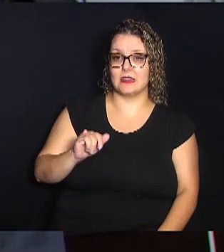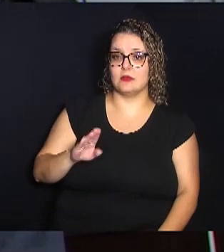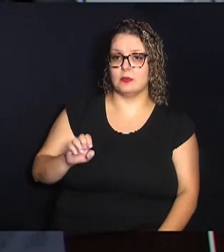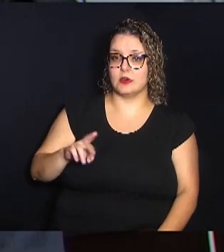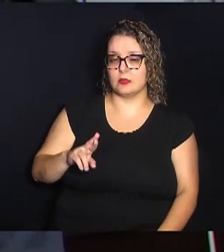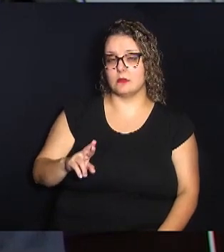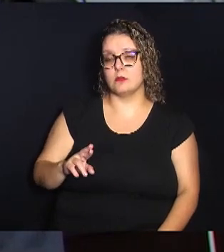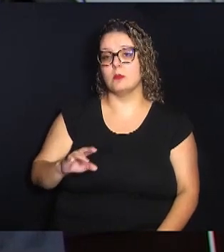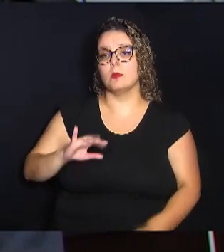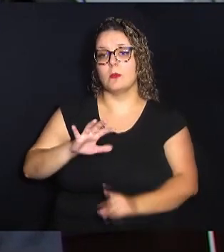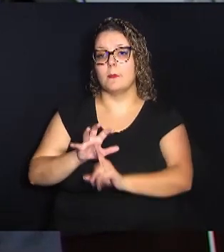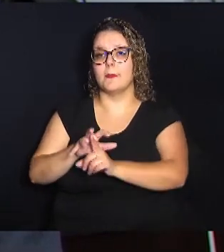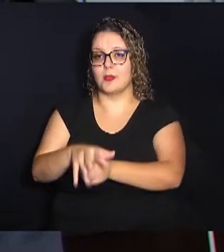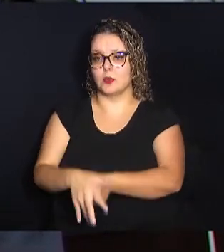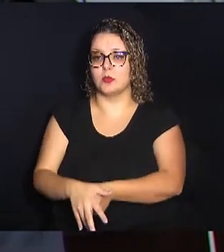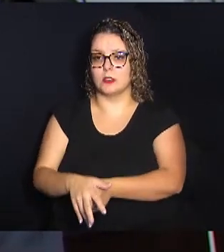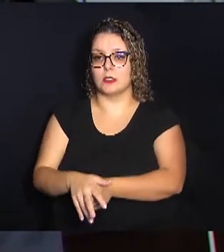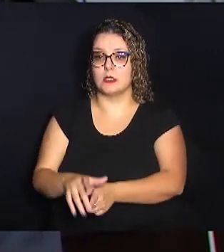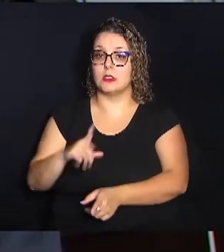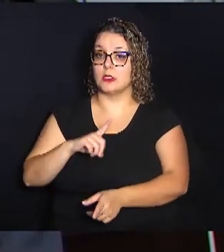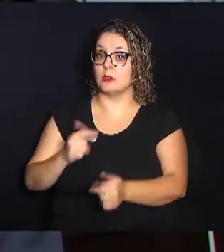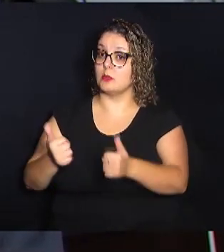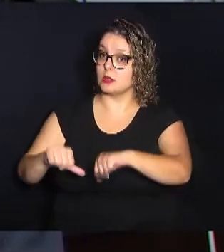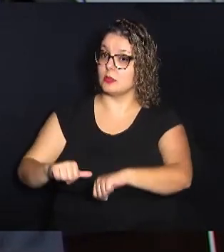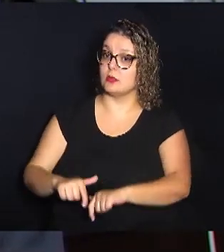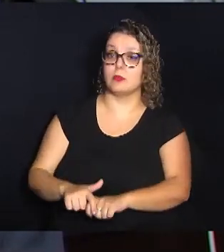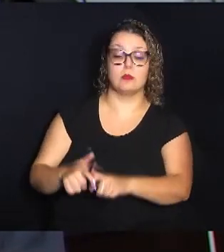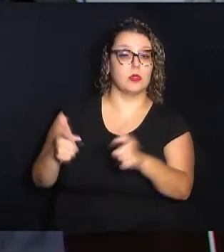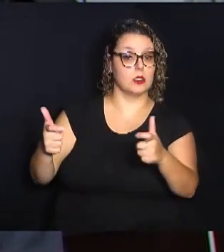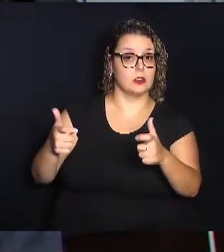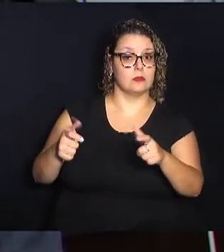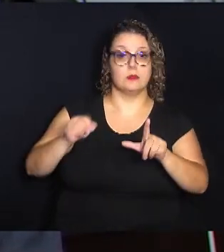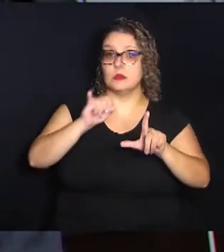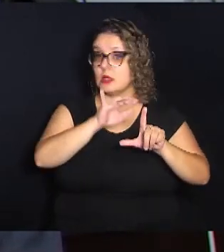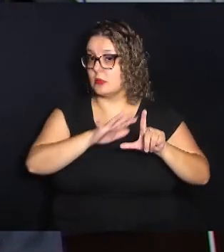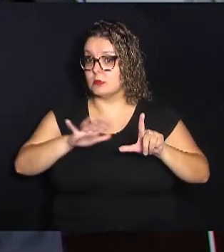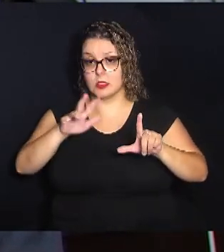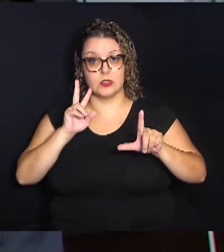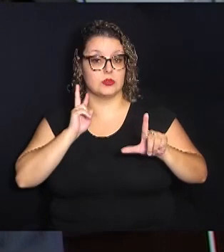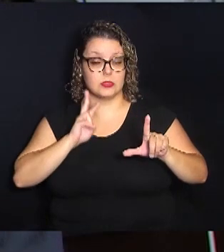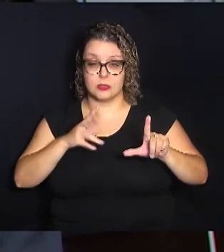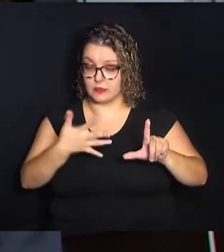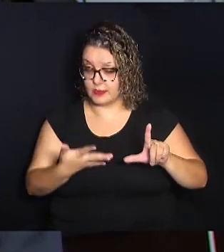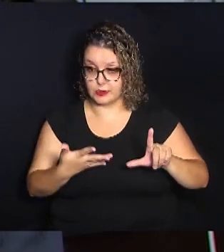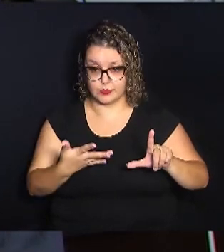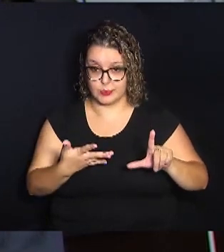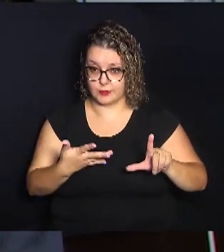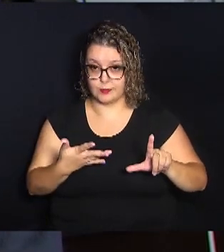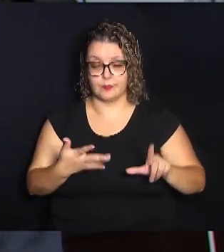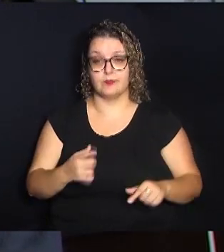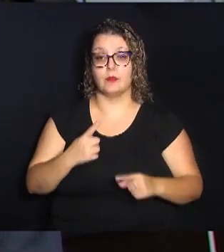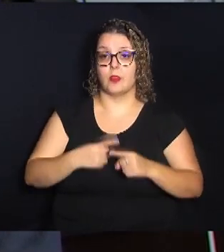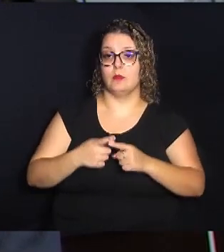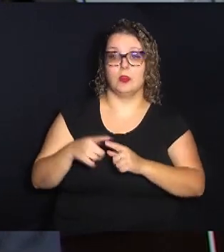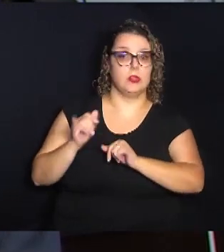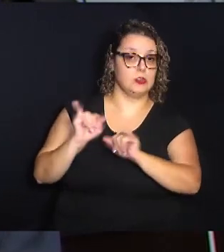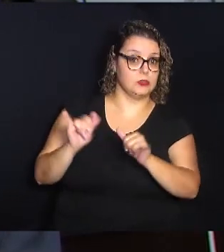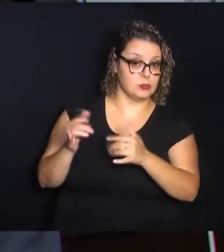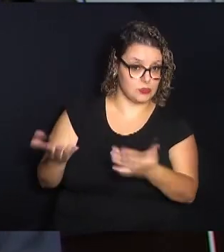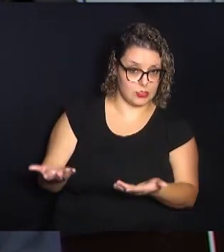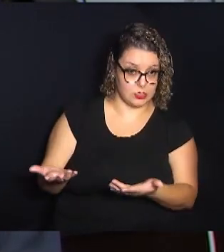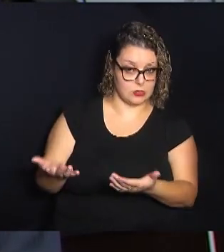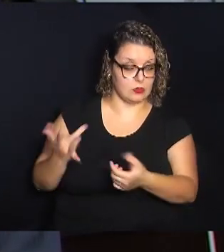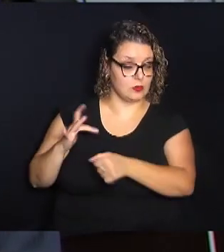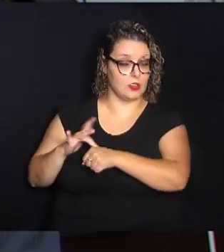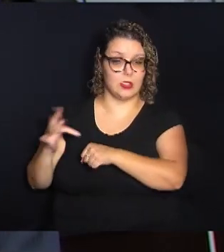maior nos danos, né, na imagem da vítima, porque você, divulgando isso pela